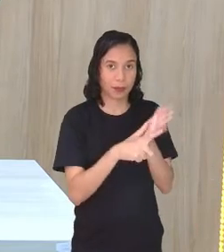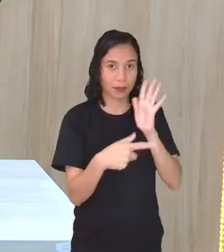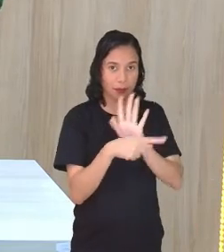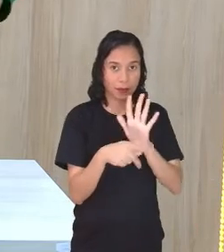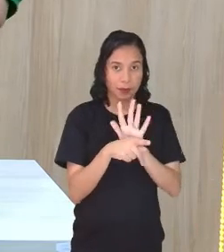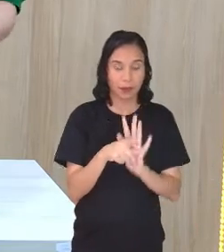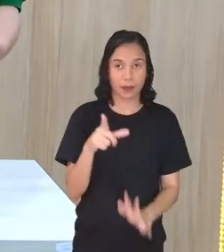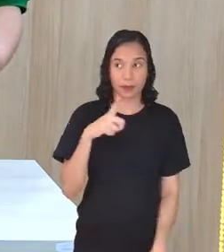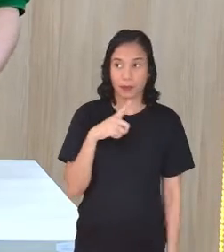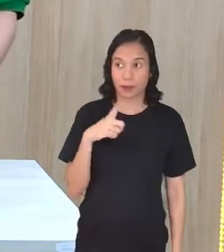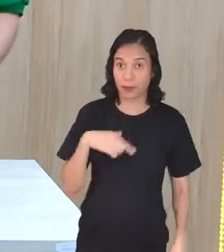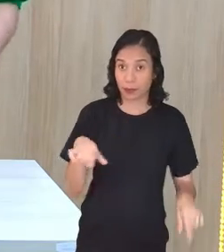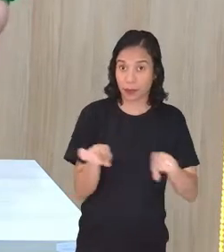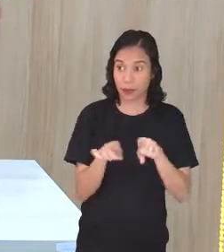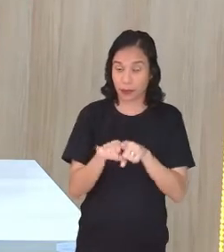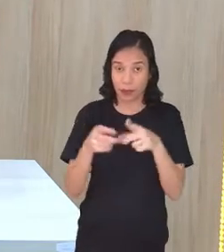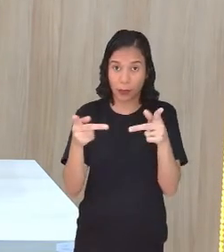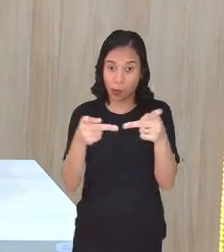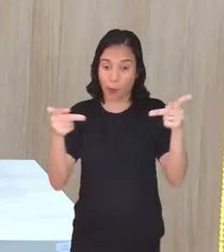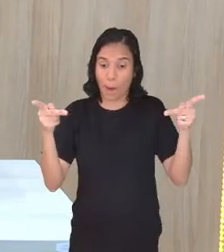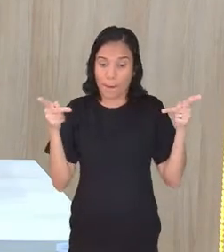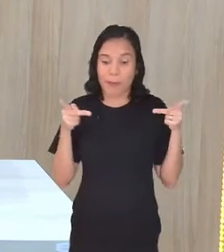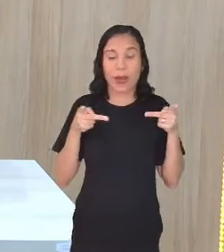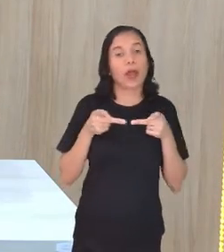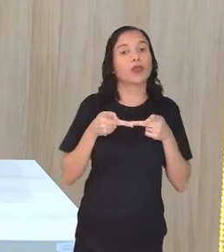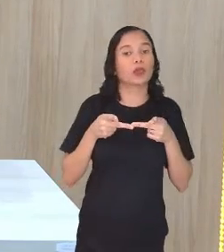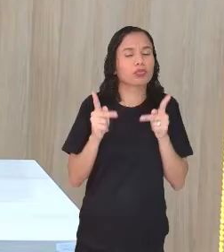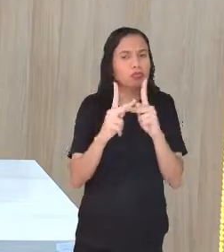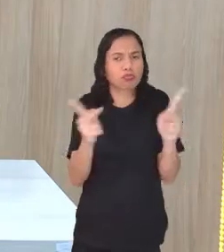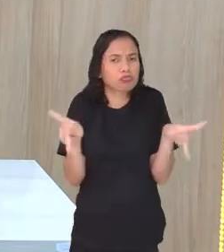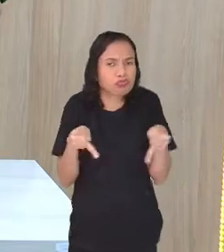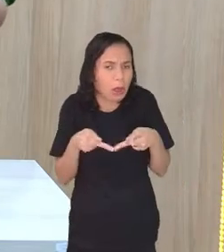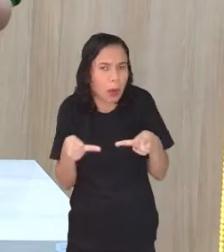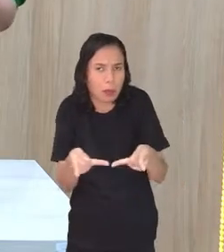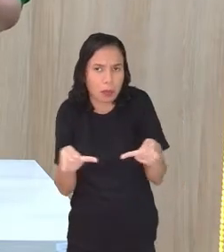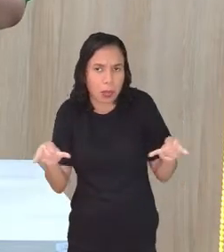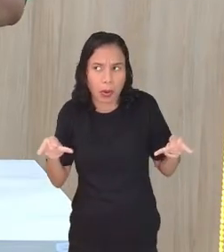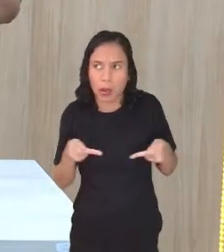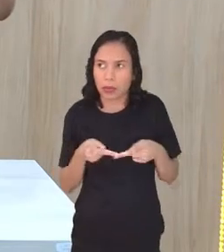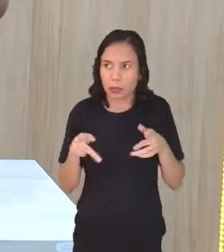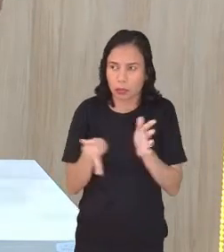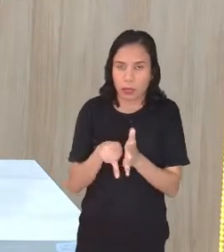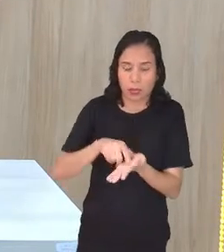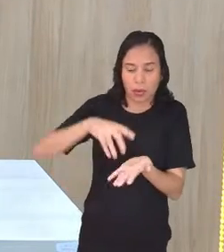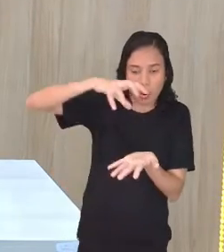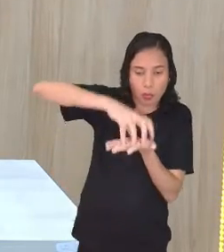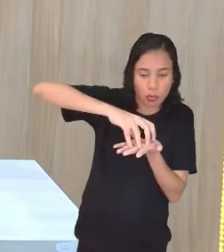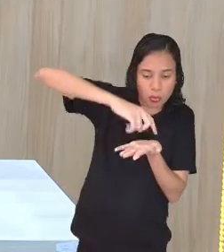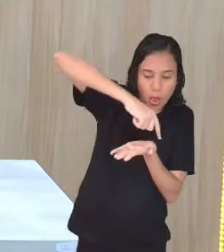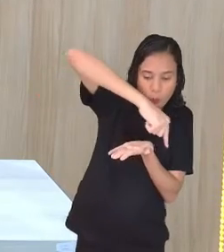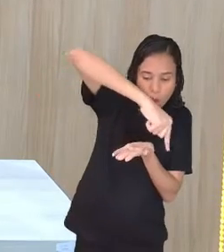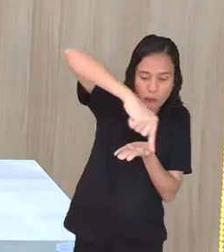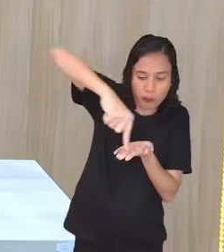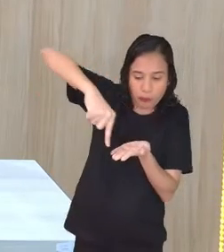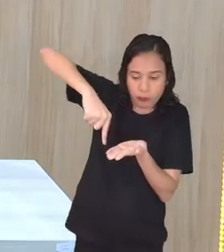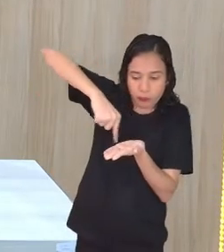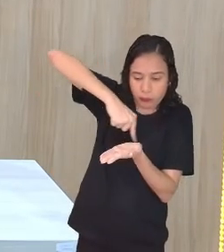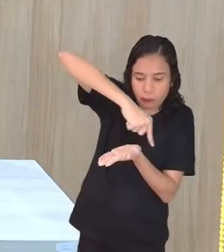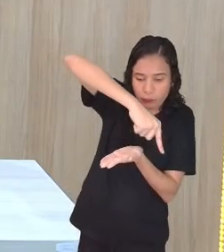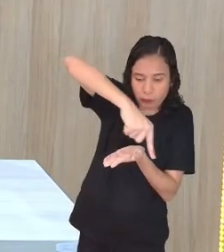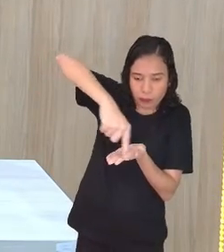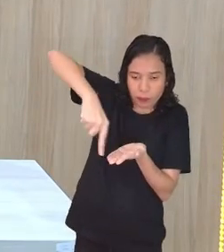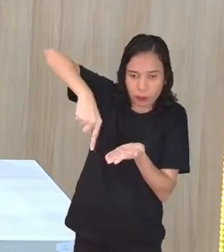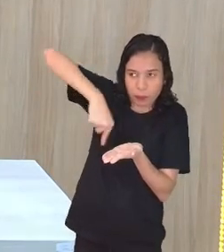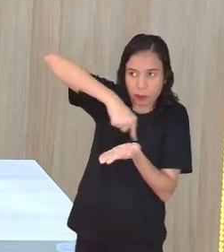peguei um prato. Aqui eu vou mostrar só o papel, mas foi um prato, viu, gente? Foi um prato de sobremesa.